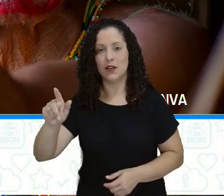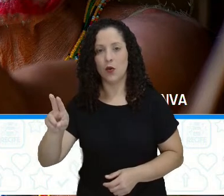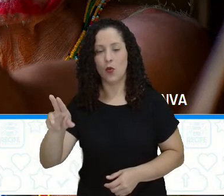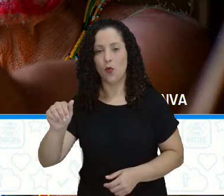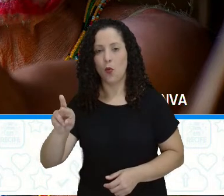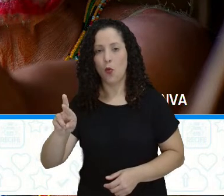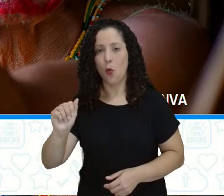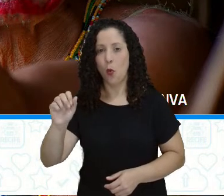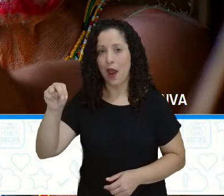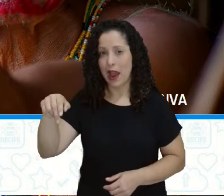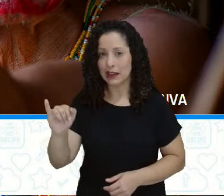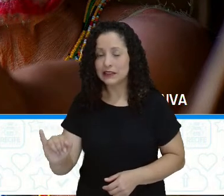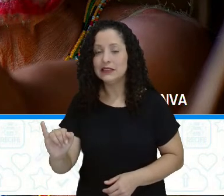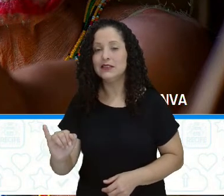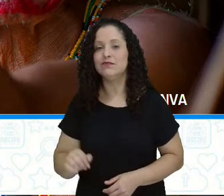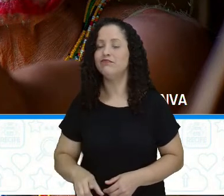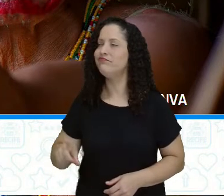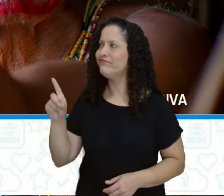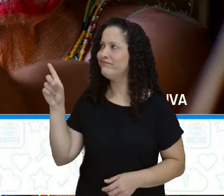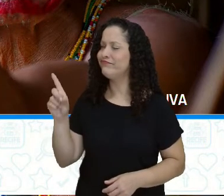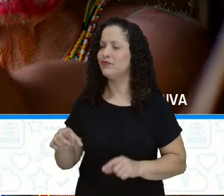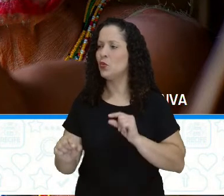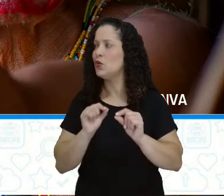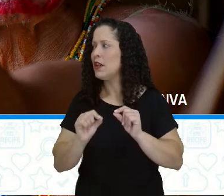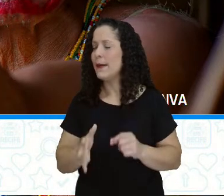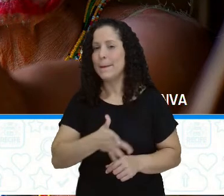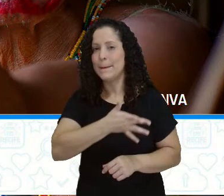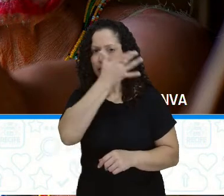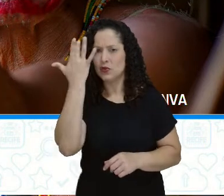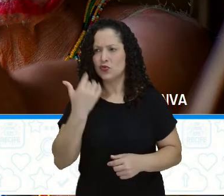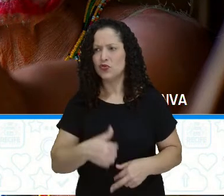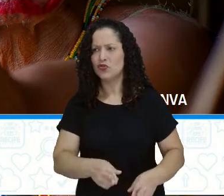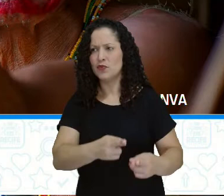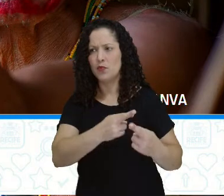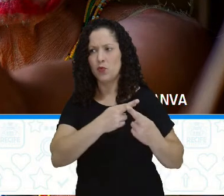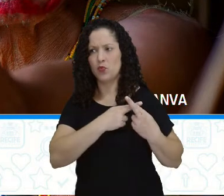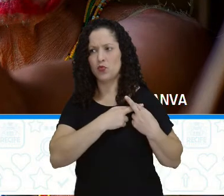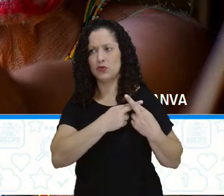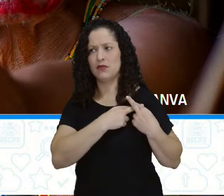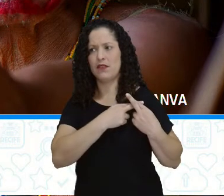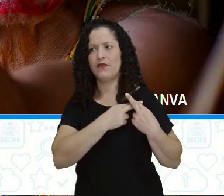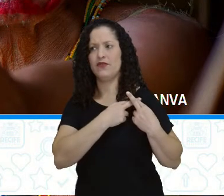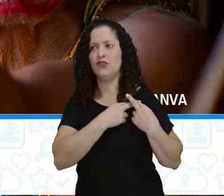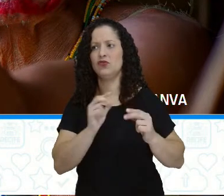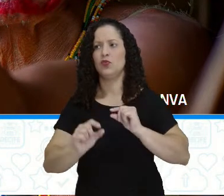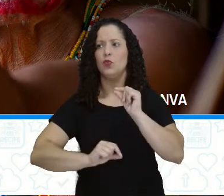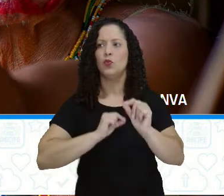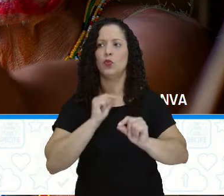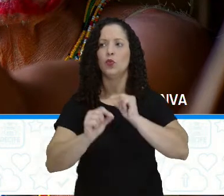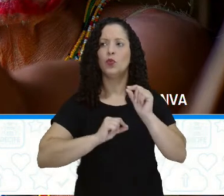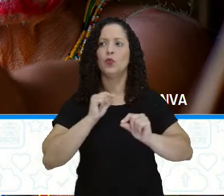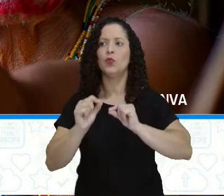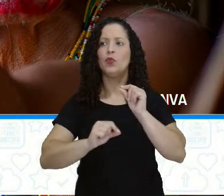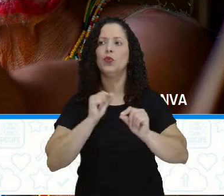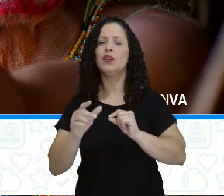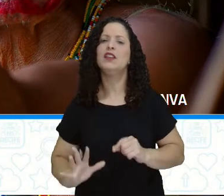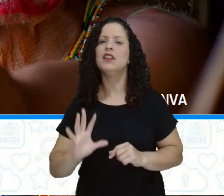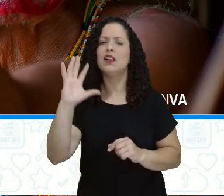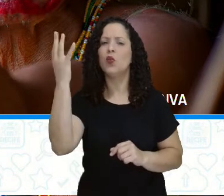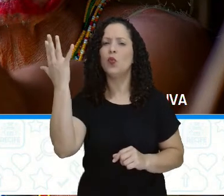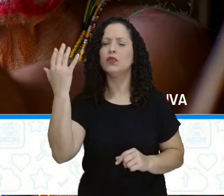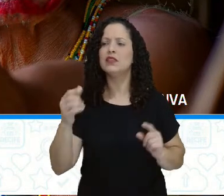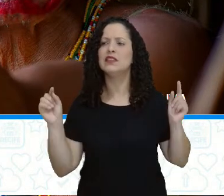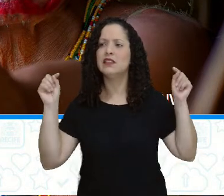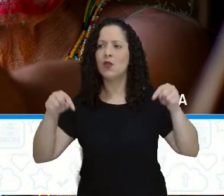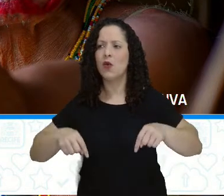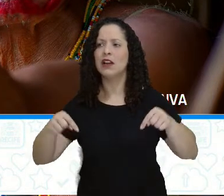existem muitos pajés. Eles são muito responsáveis por o que aconteceu aqui. O que foi que aconteceu aqui